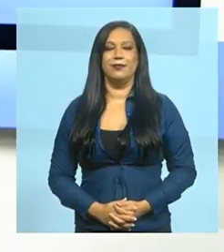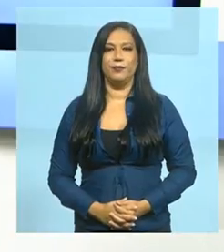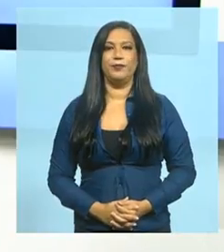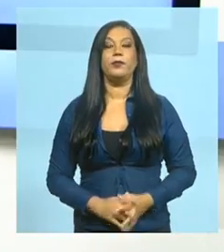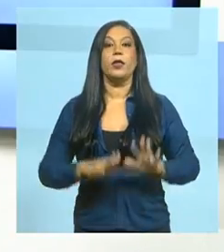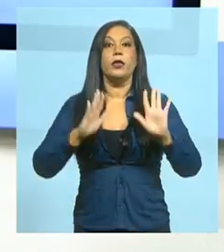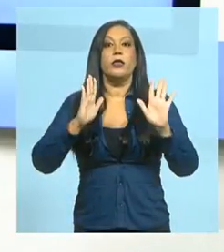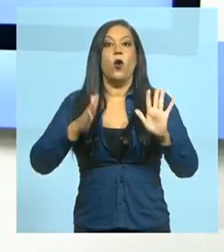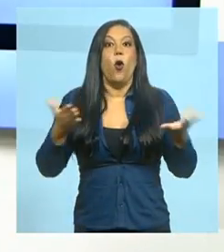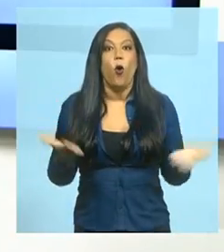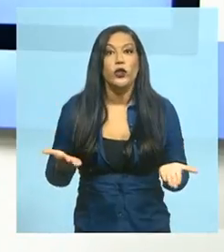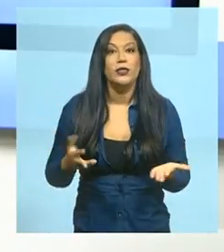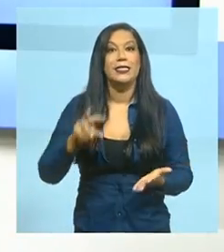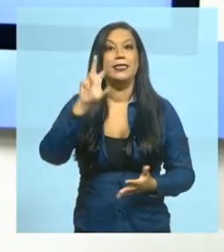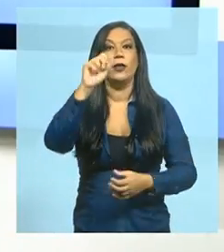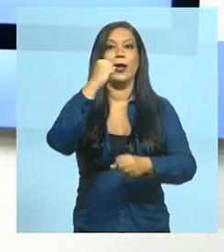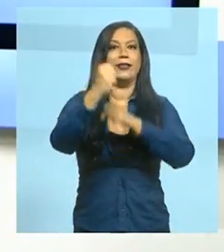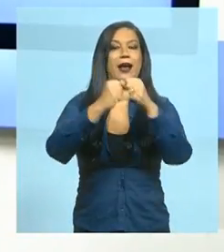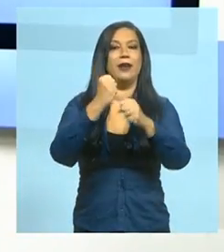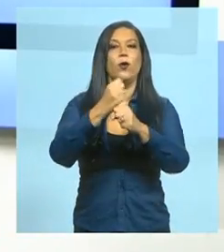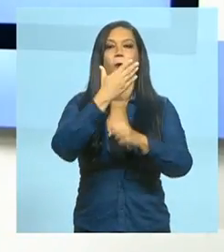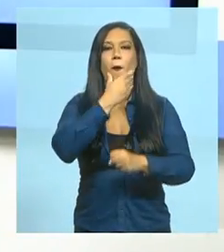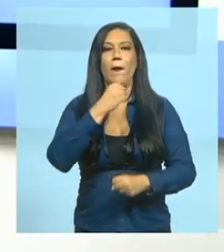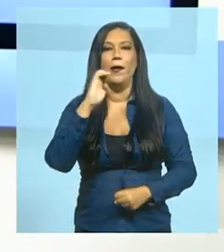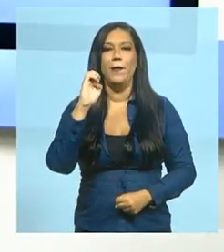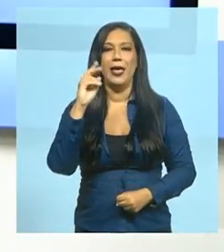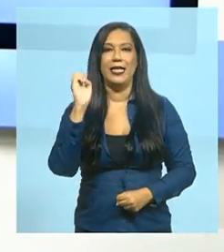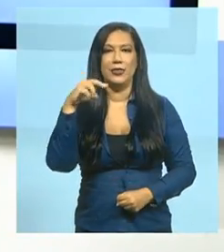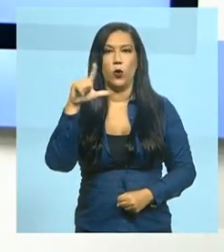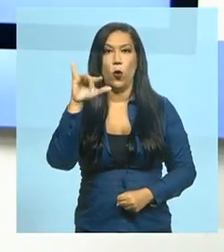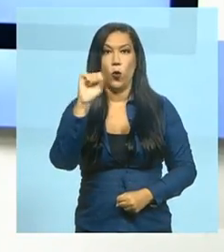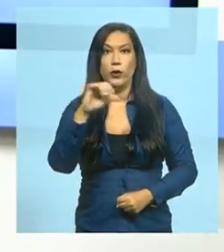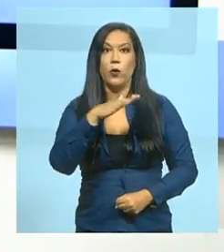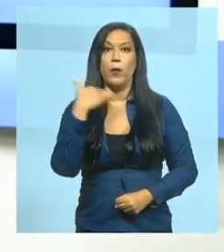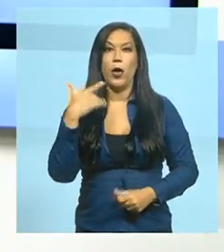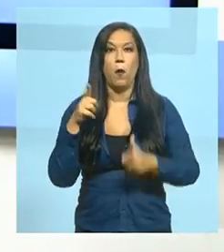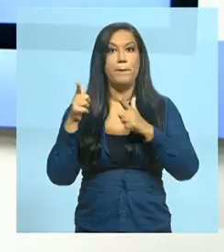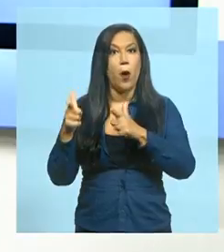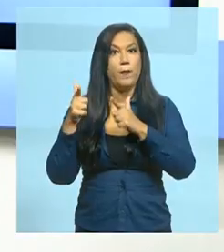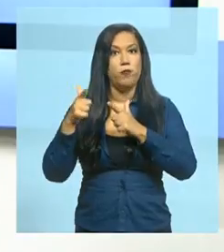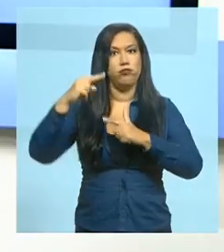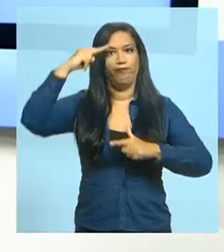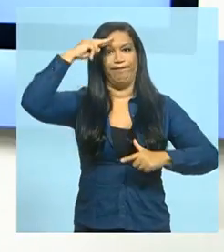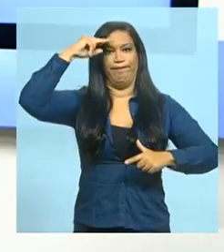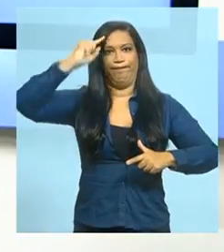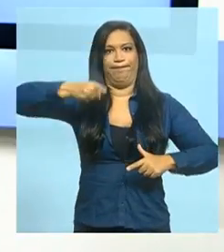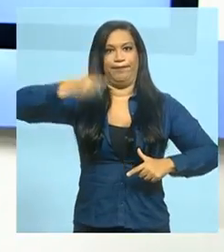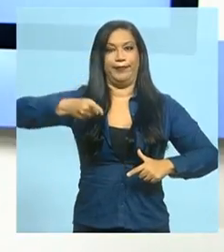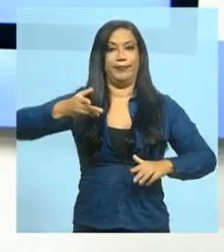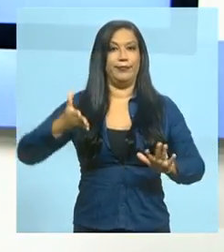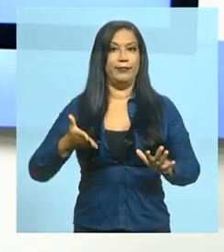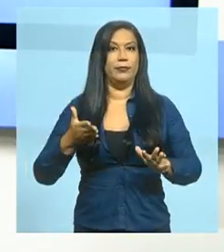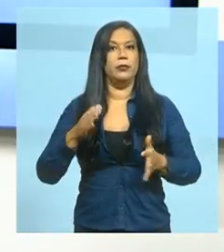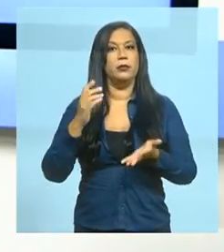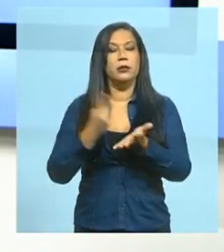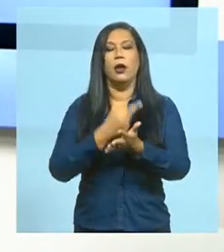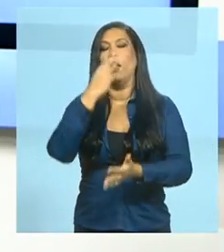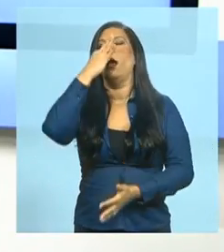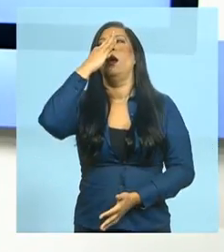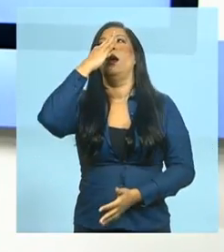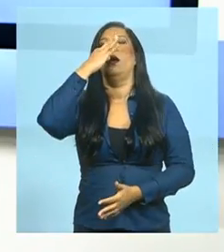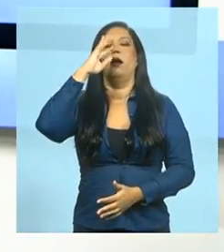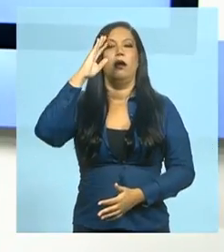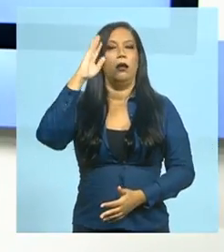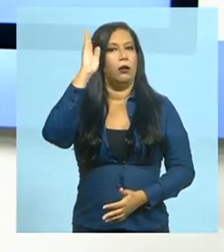Hoje faz 50 anos que o estudante Edson Luiz foi assassinado por agentes da ditadura militar. O crime chocou